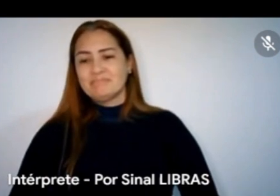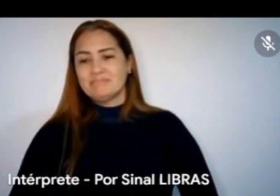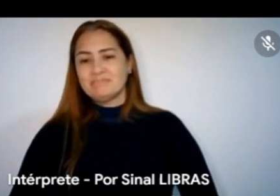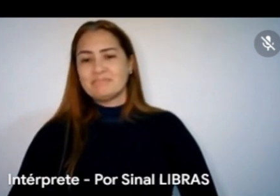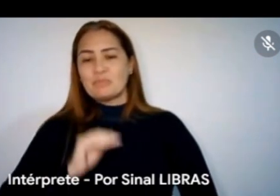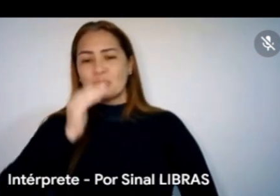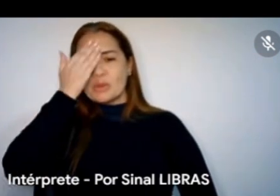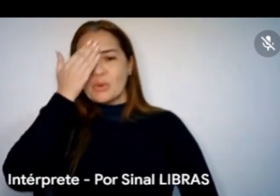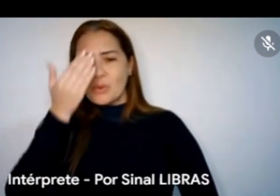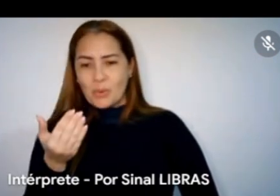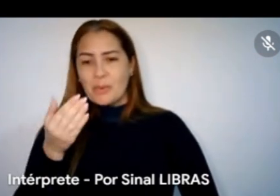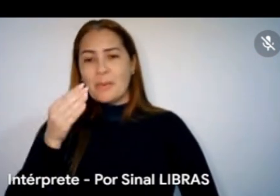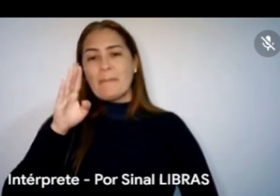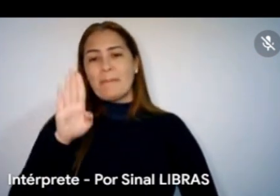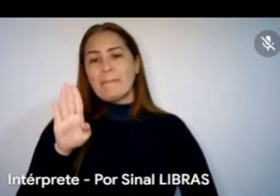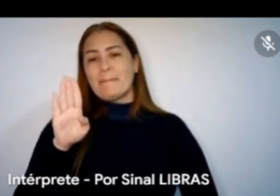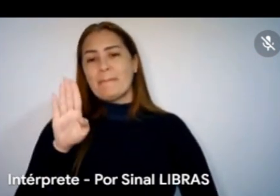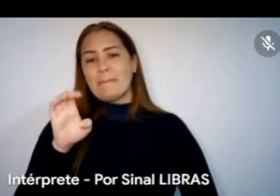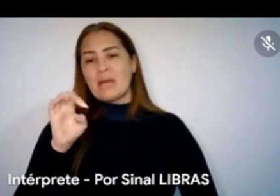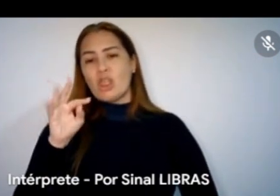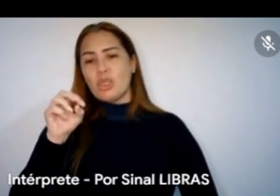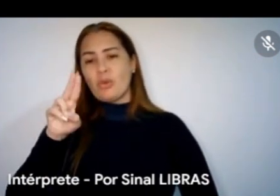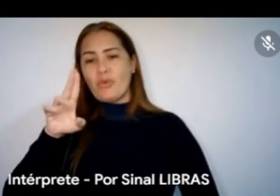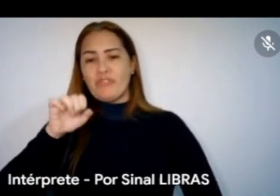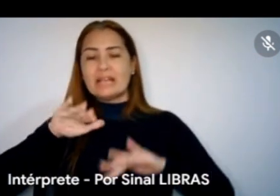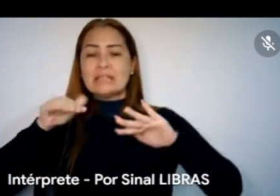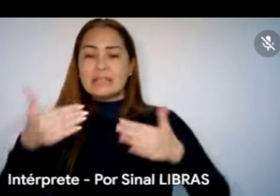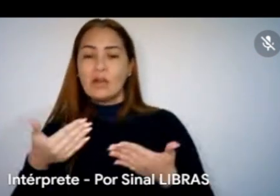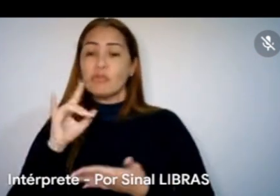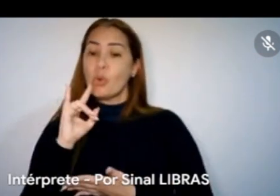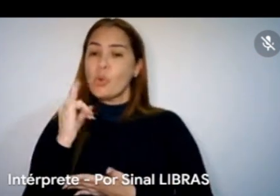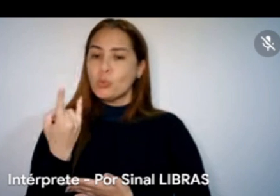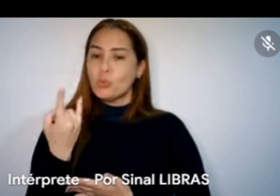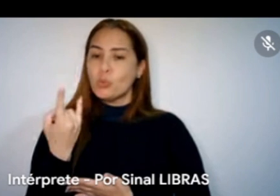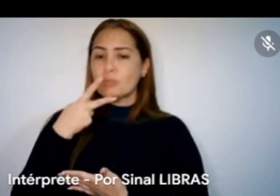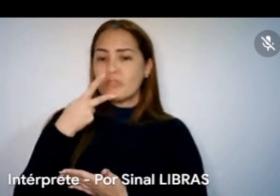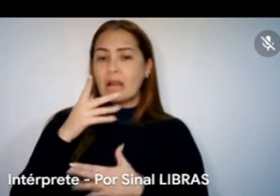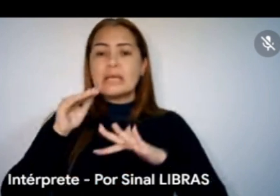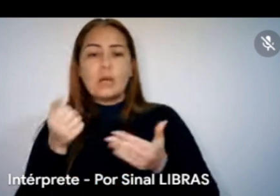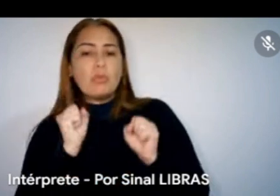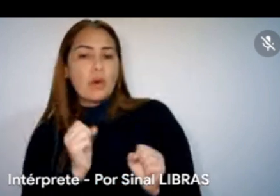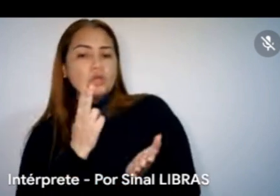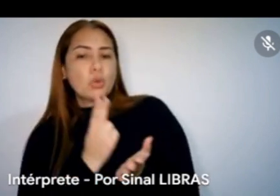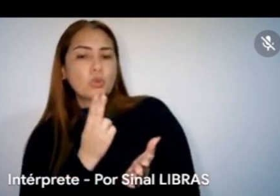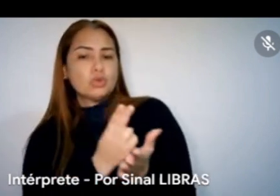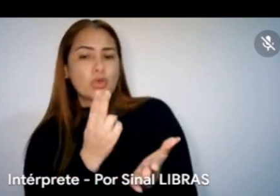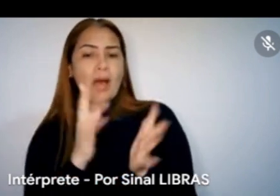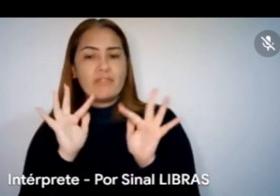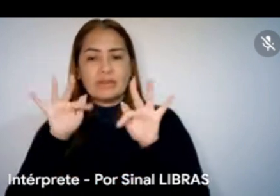Obrigada, Bentoven, eu acho que você foi o último a falar, então, acho que Leca pode prosseguir para as considerações finais.